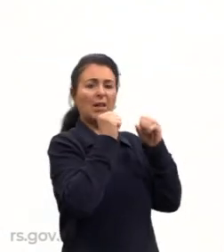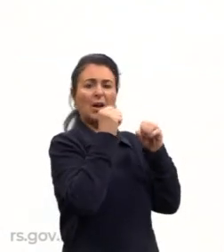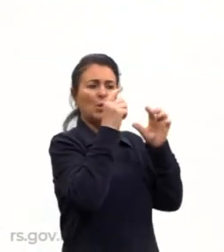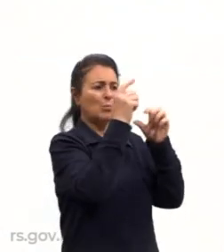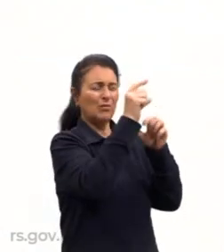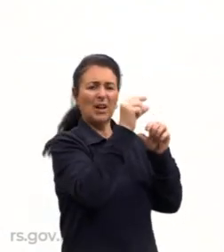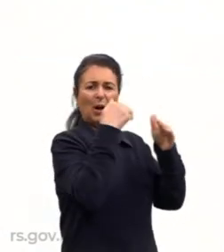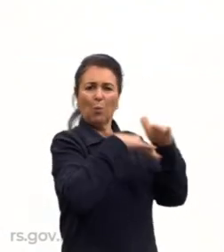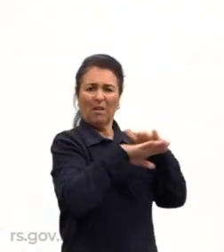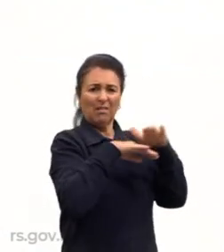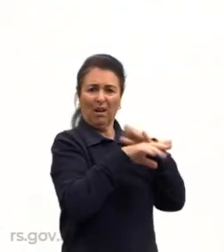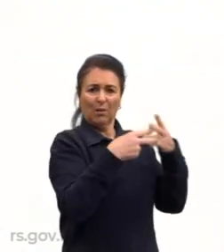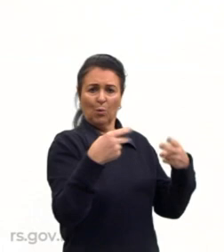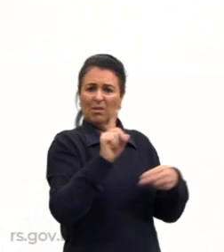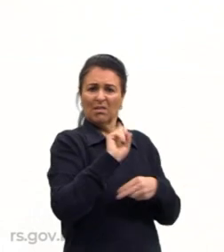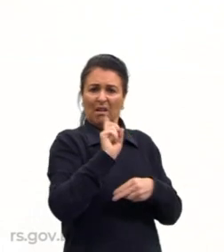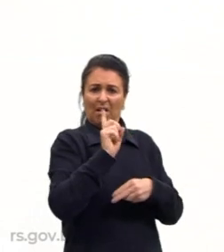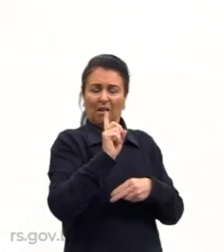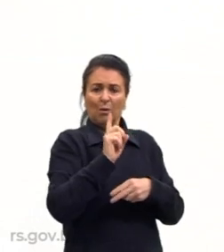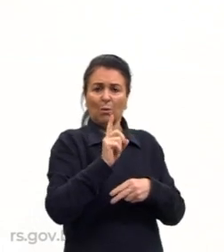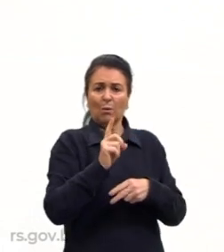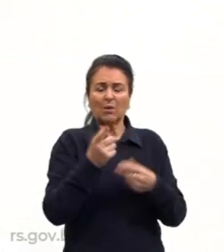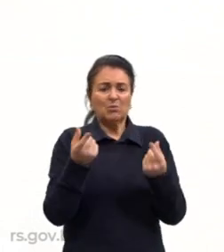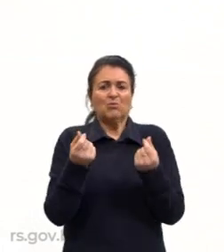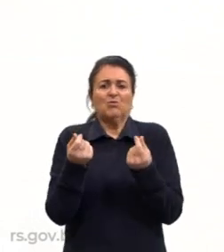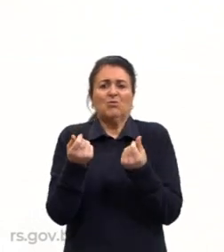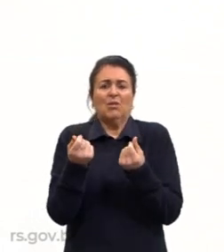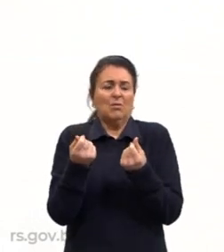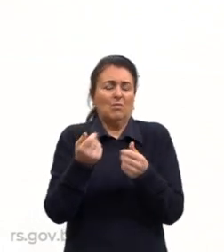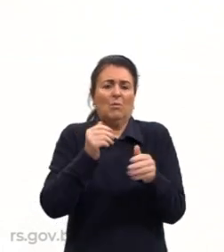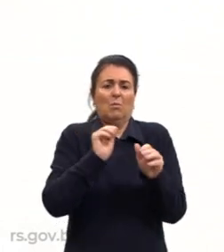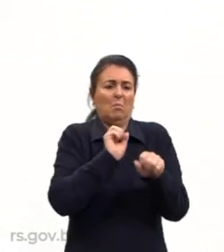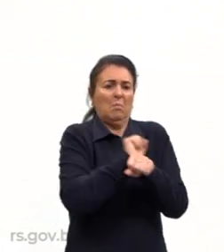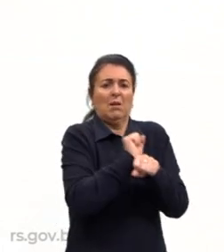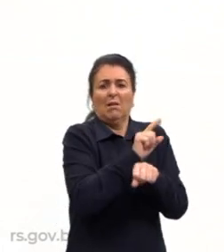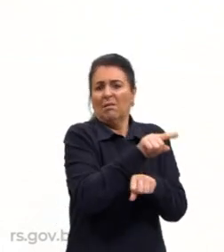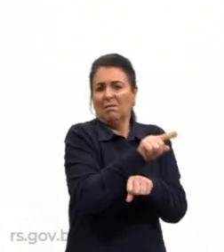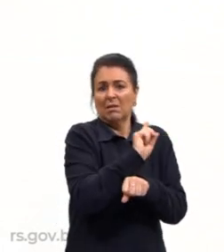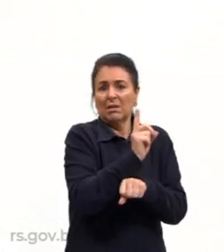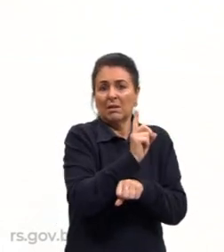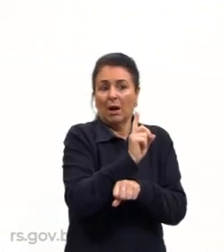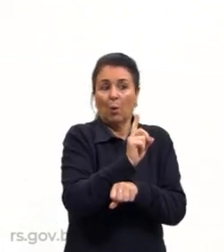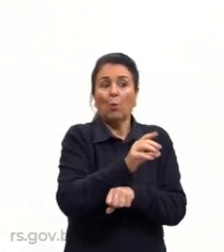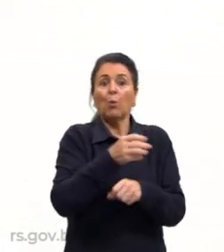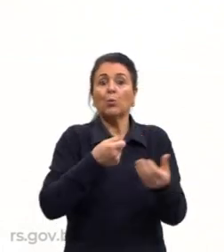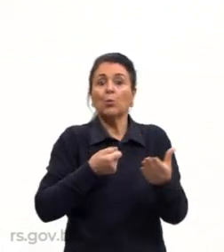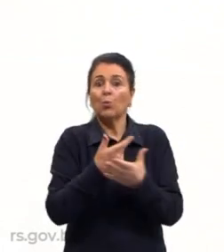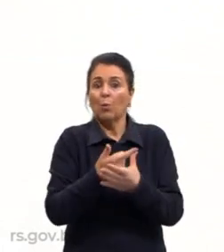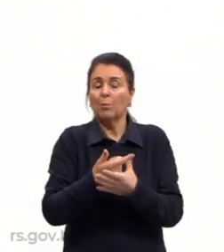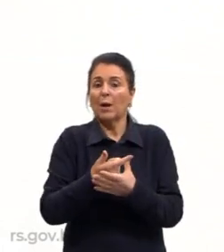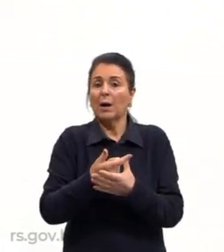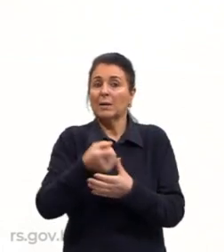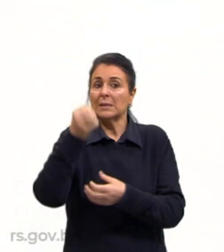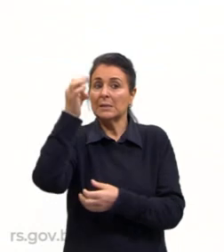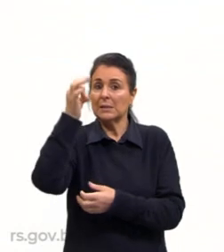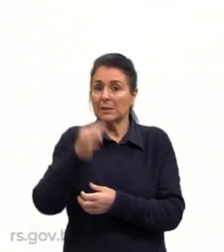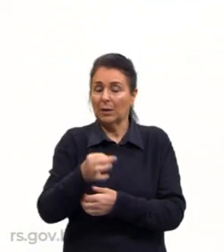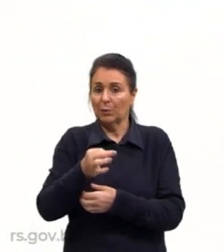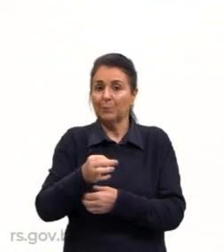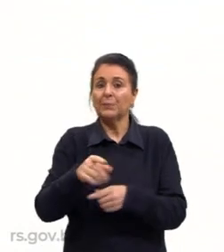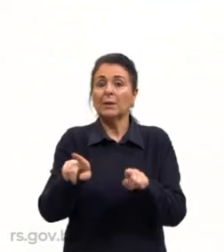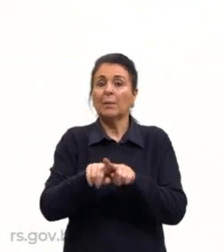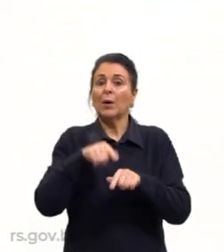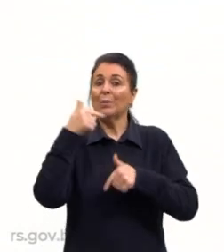certo? Ficar ali parado, né? Dinheiro que não gira, entre outras coisas. Outra coisa importantíssima, mão de obra muito